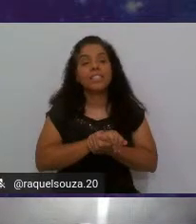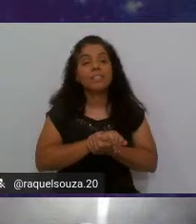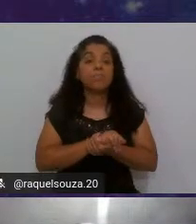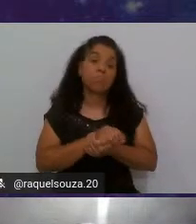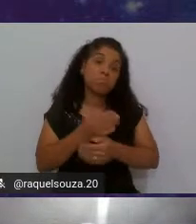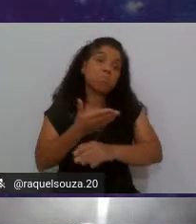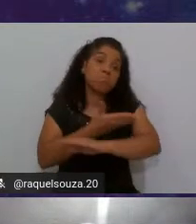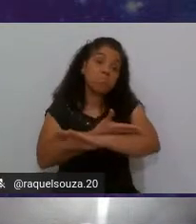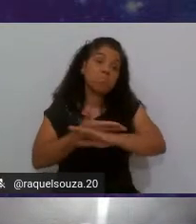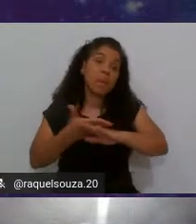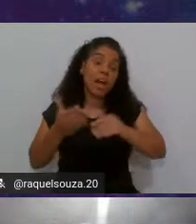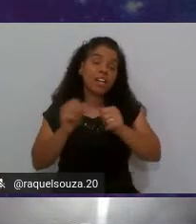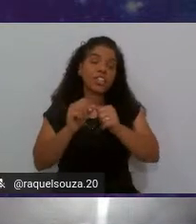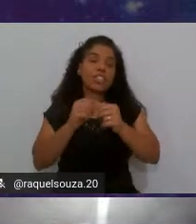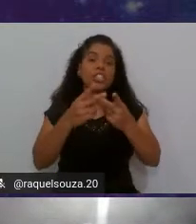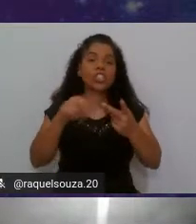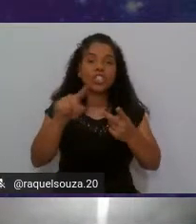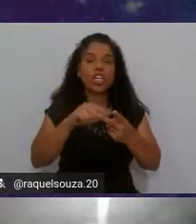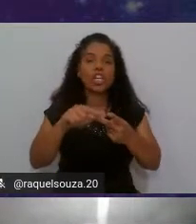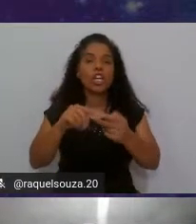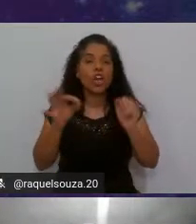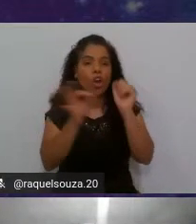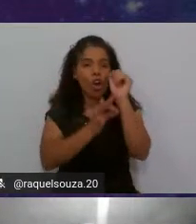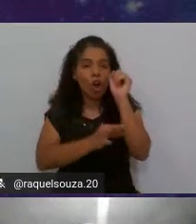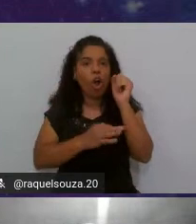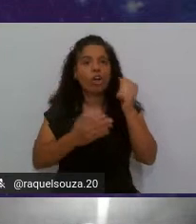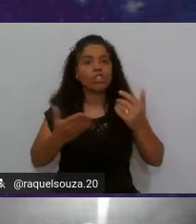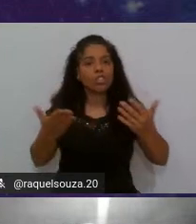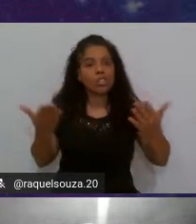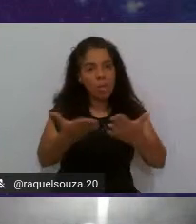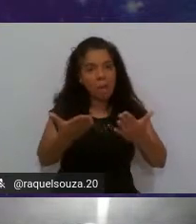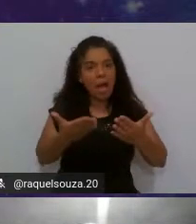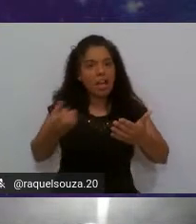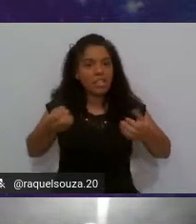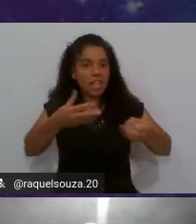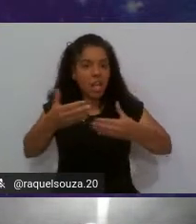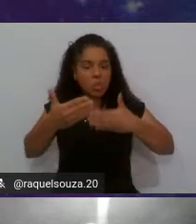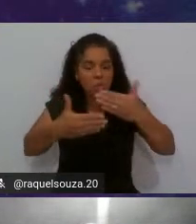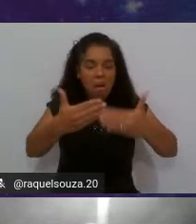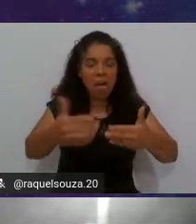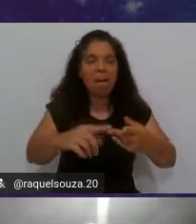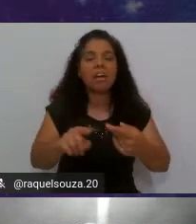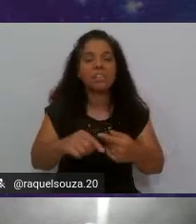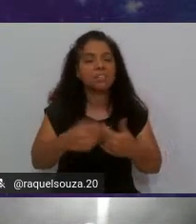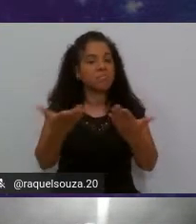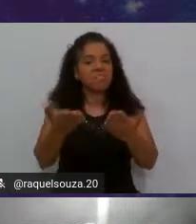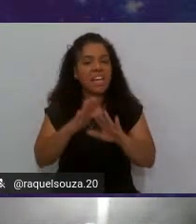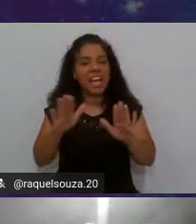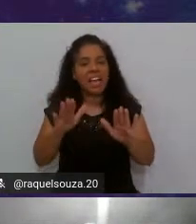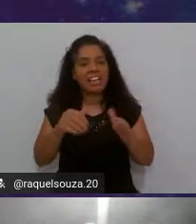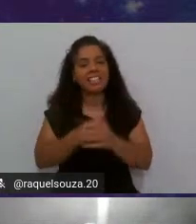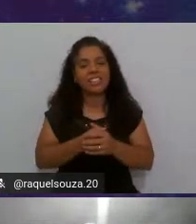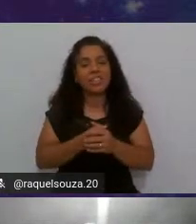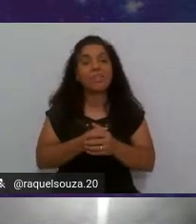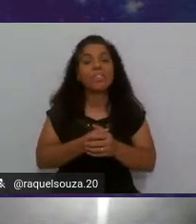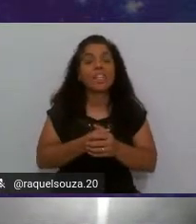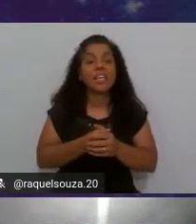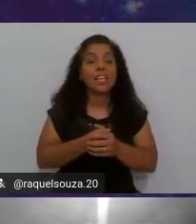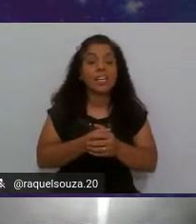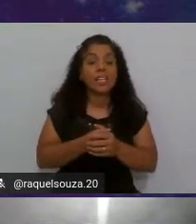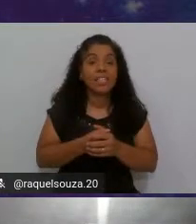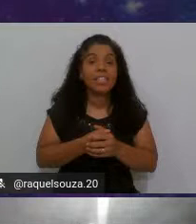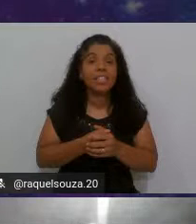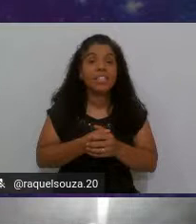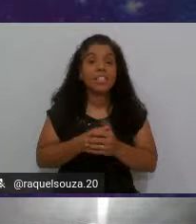código mais atuais e é isso e o eu